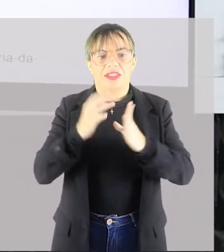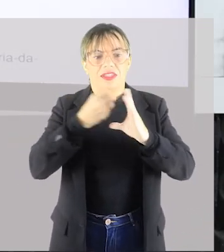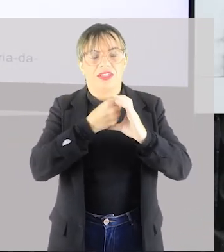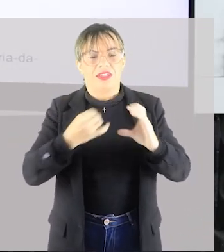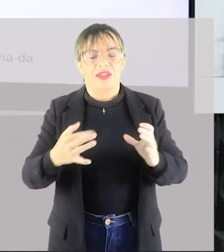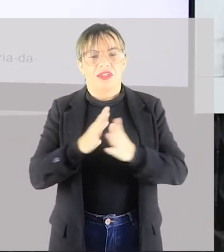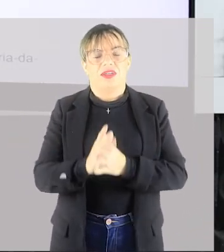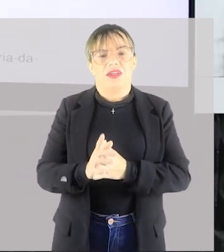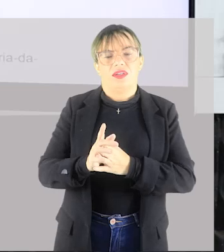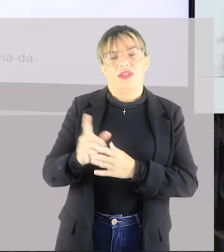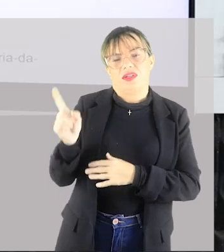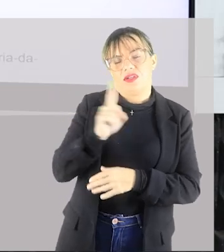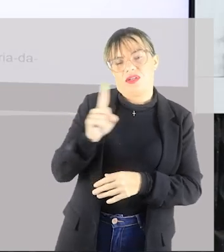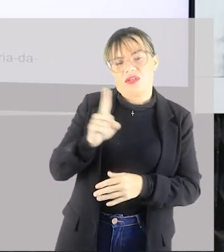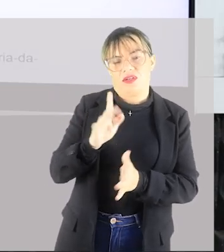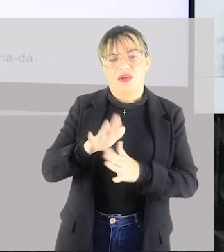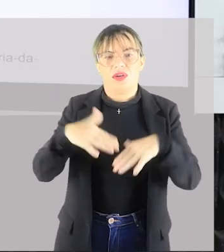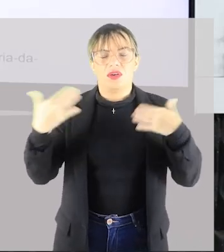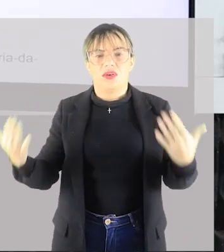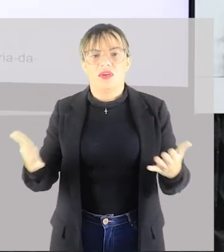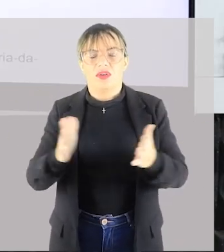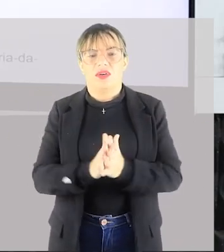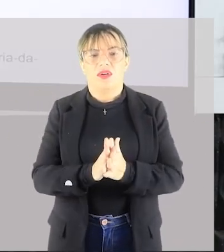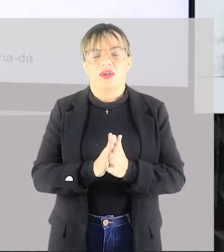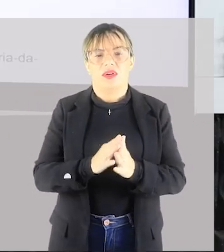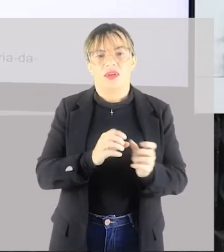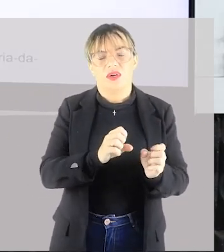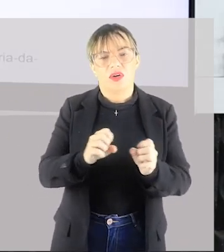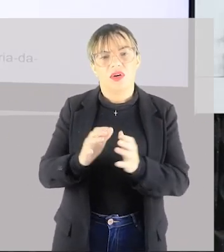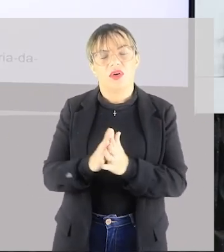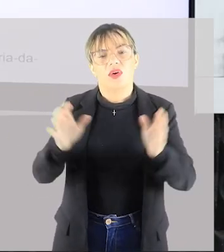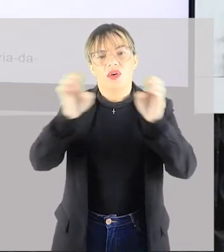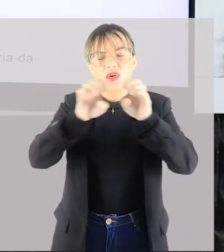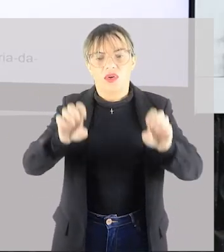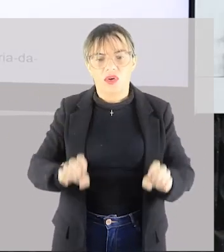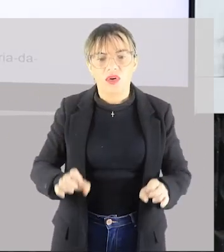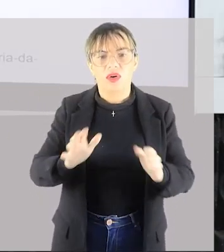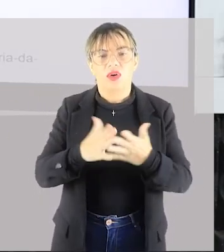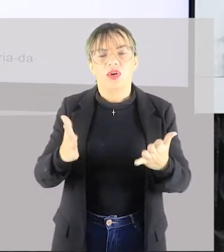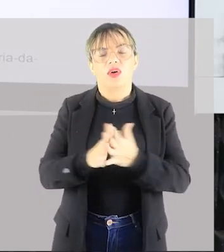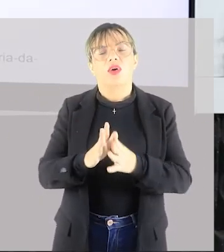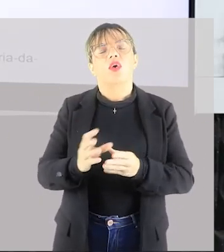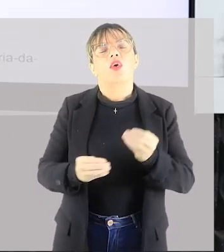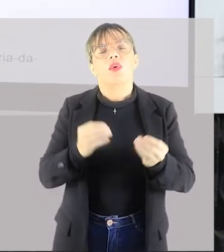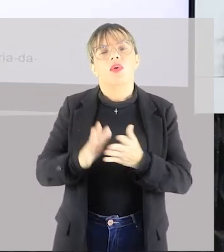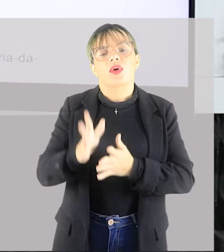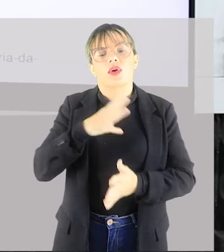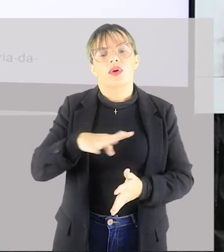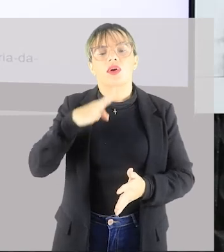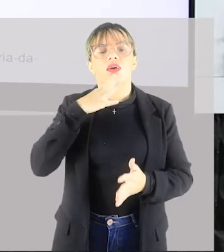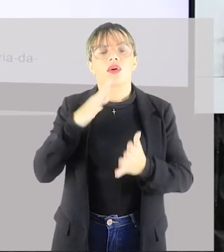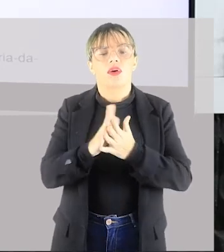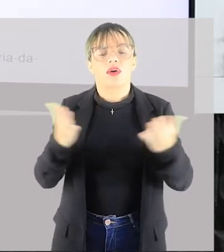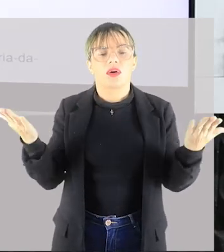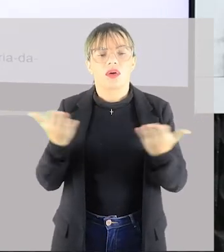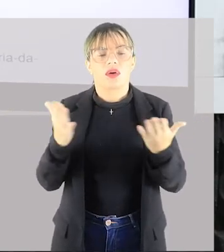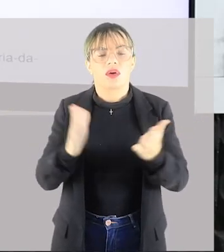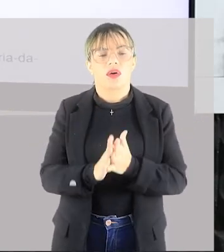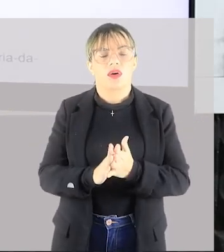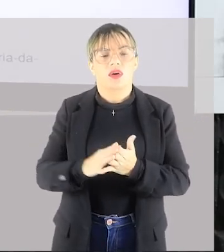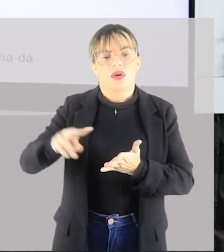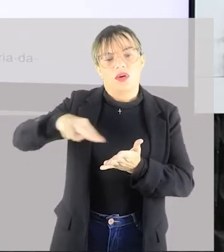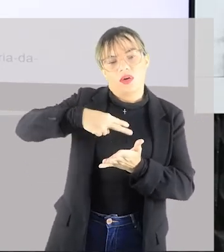Não era a coisa estruturada como a gente conhece hoje. Depois vem as danças milenares,